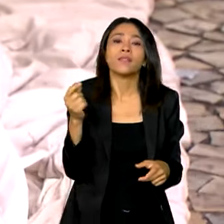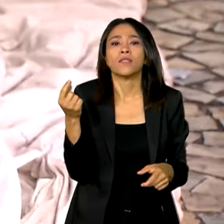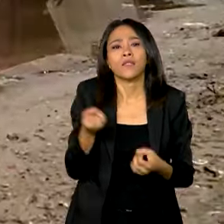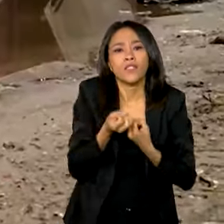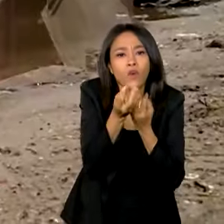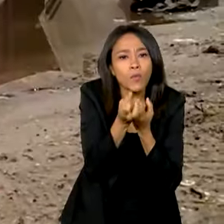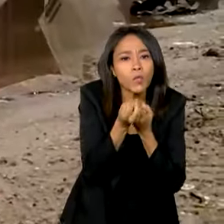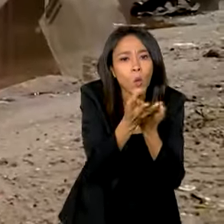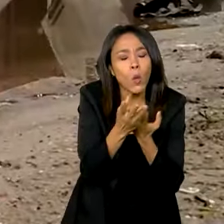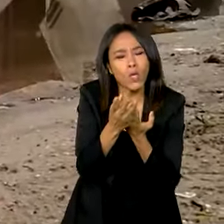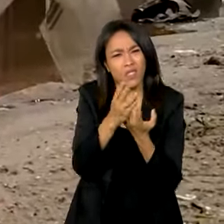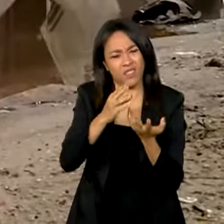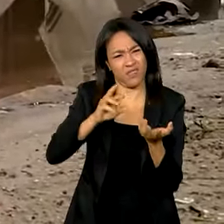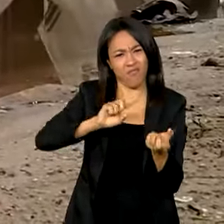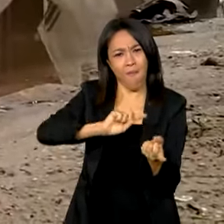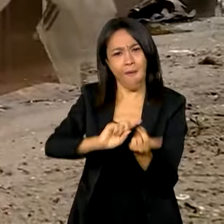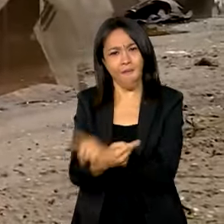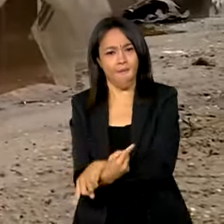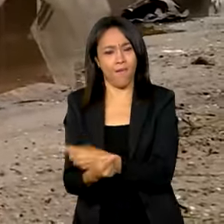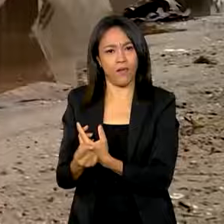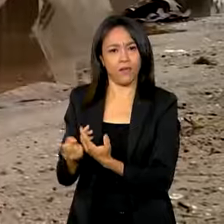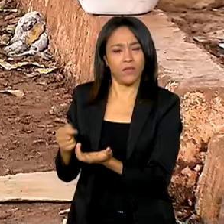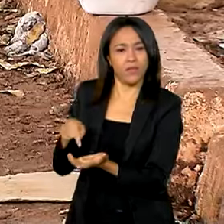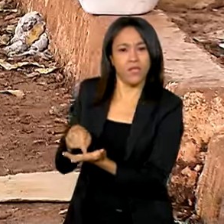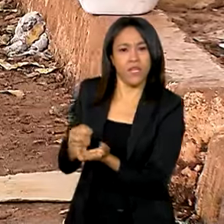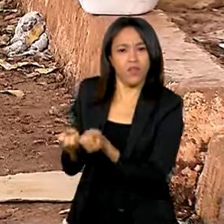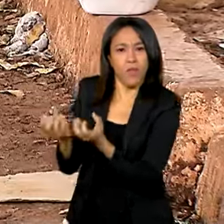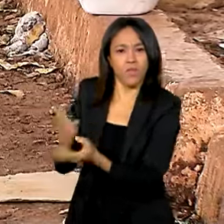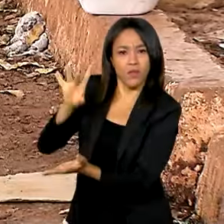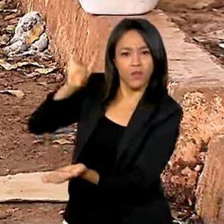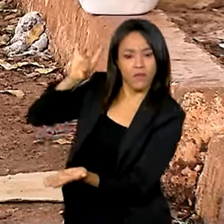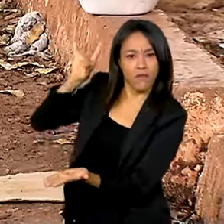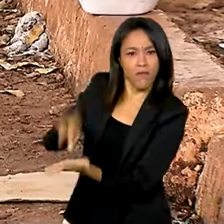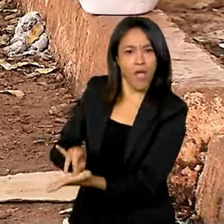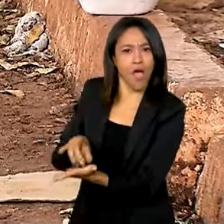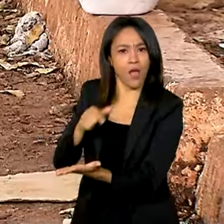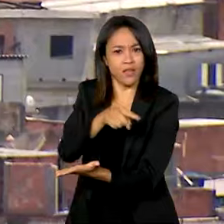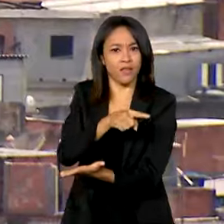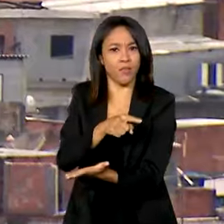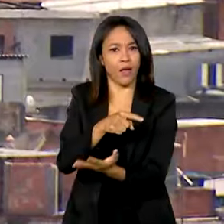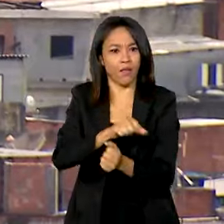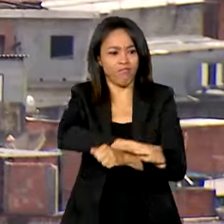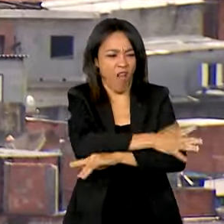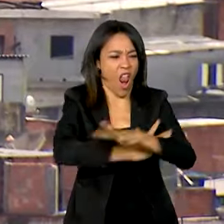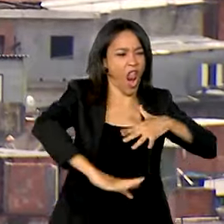oficiais para criar uma imagem alarmante e incorreta da situação.